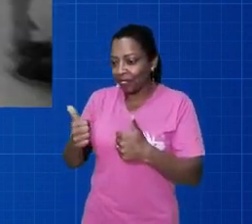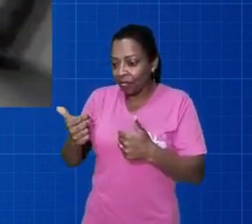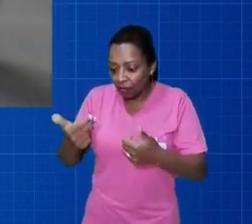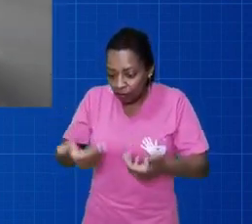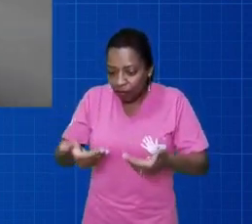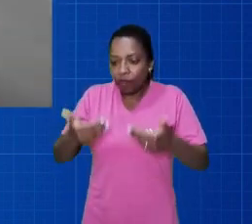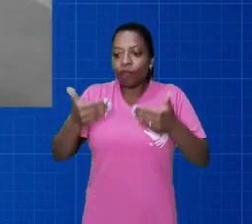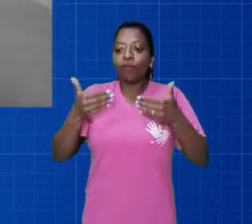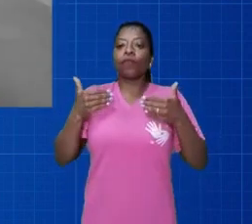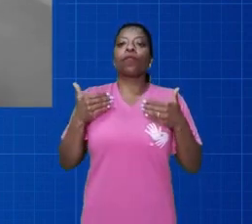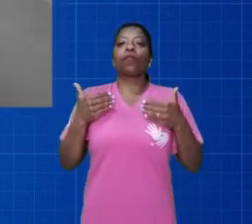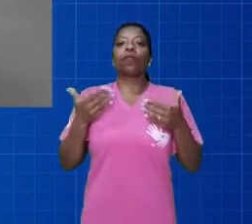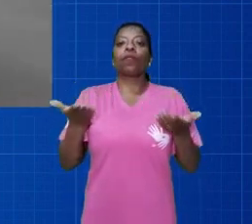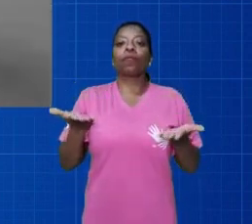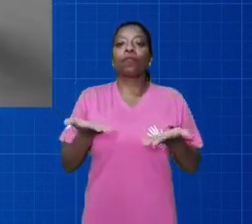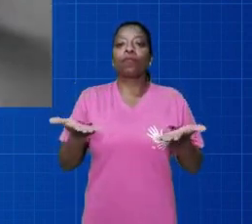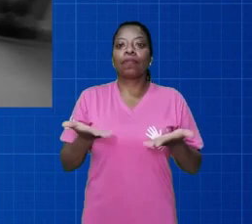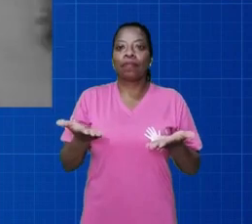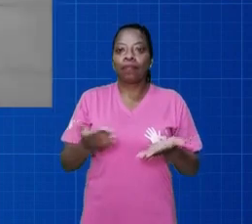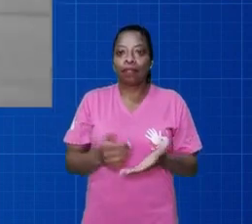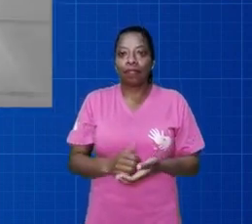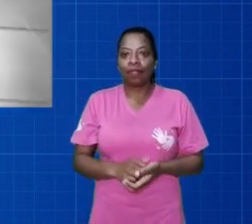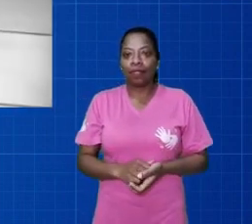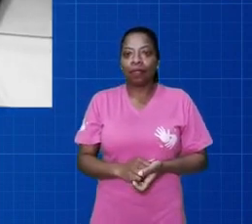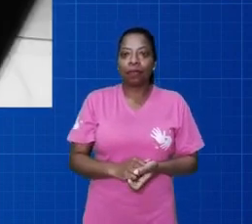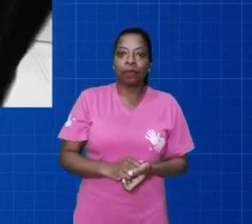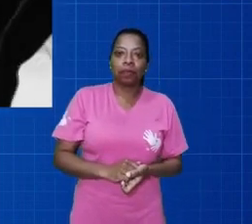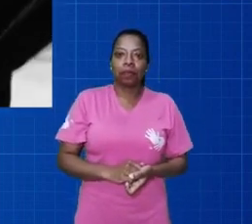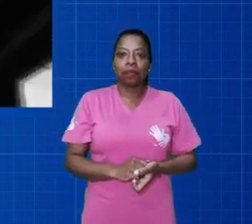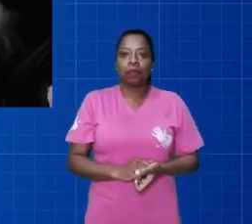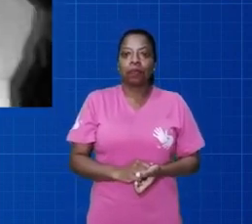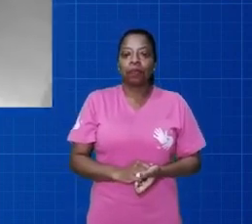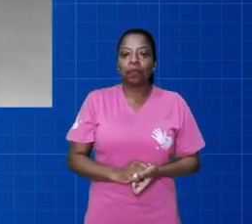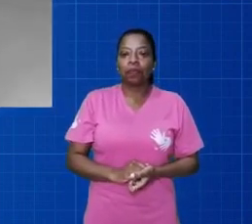Aguenta mais um pouquinho. Aí, voltou.